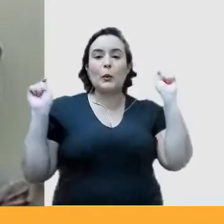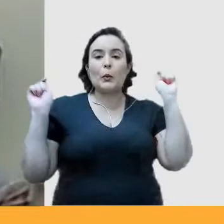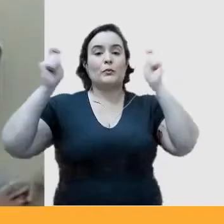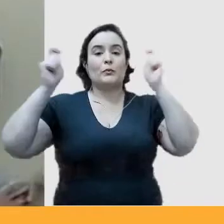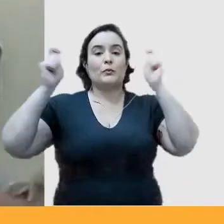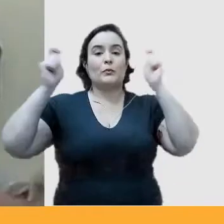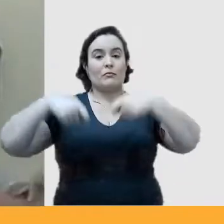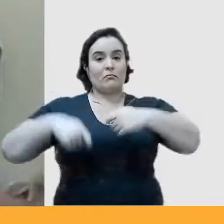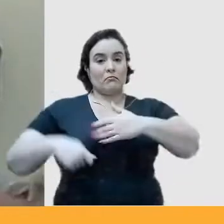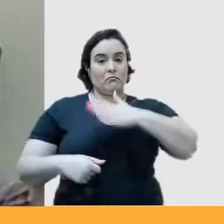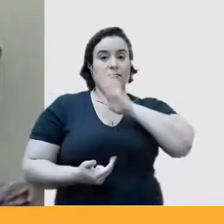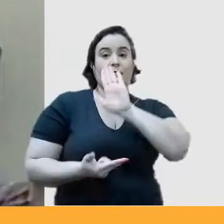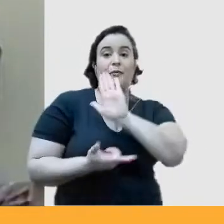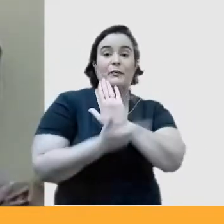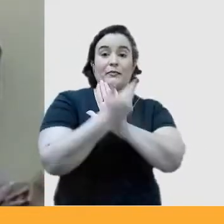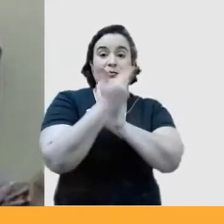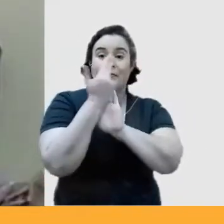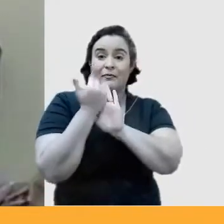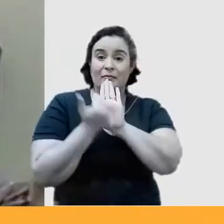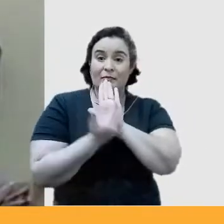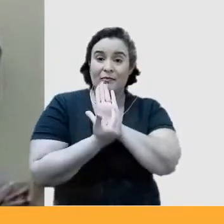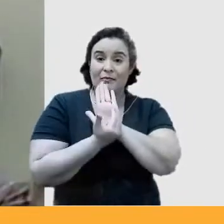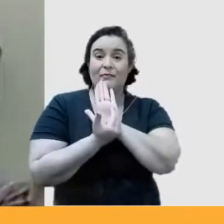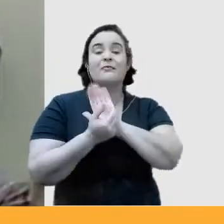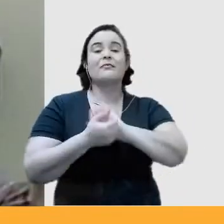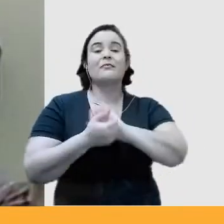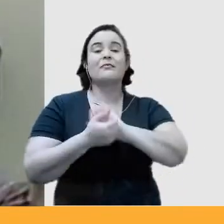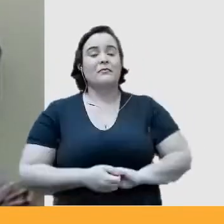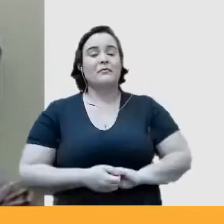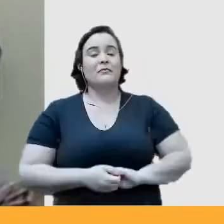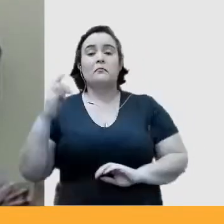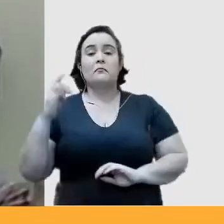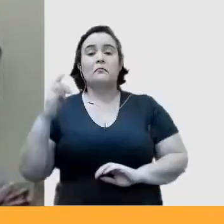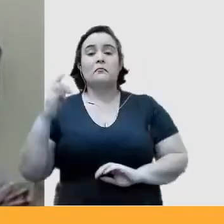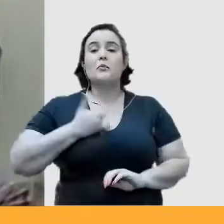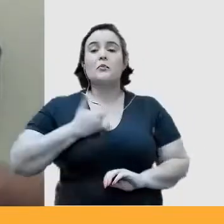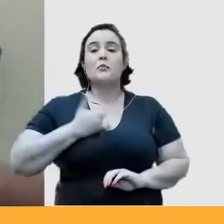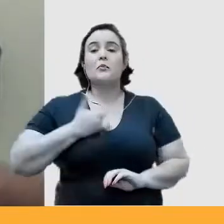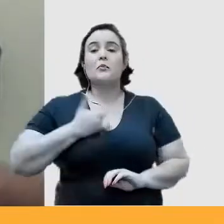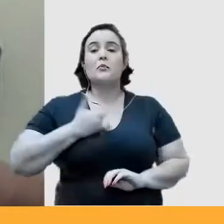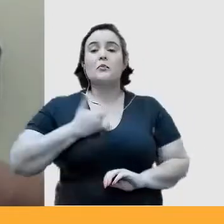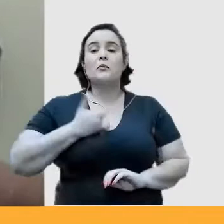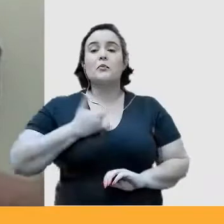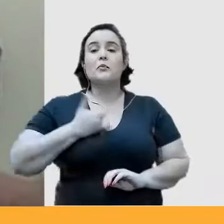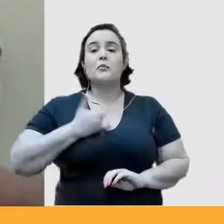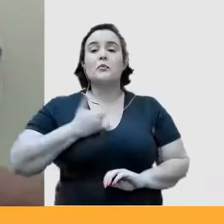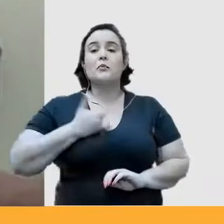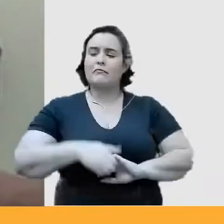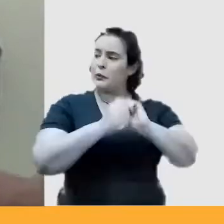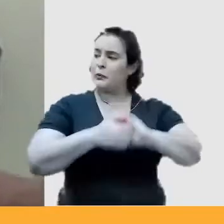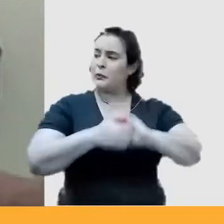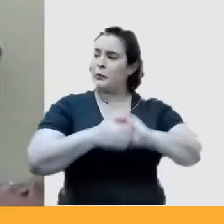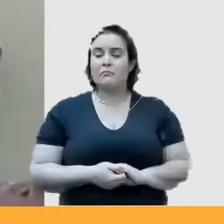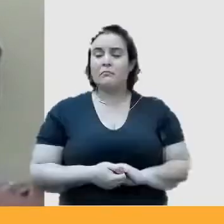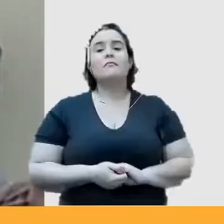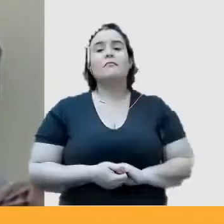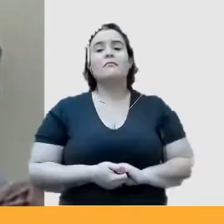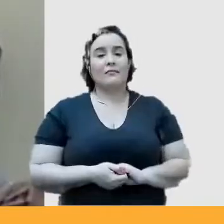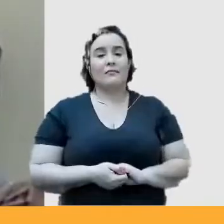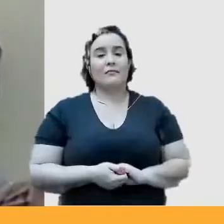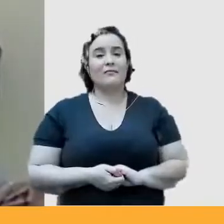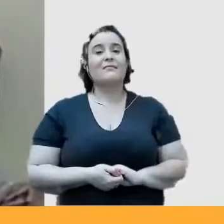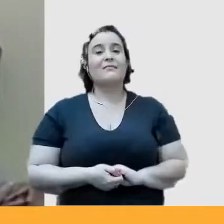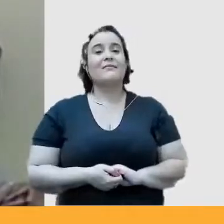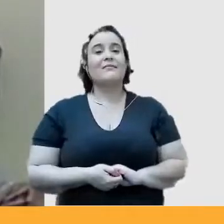do desenho e tal, e ele virou para mim o seguinte, vamos sair comigo. Aí eu levei, ele